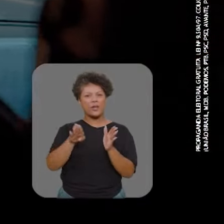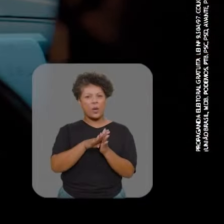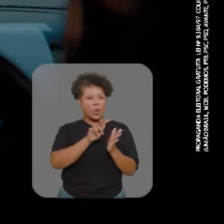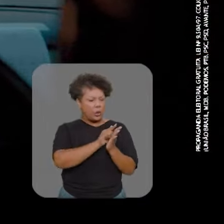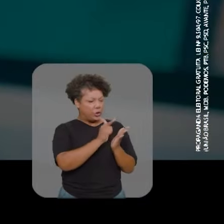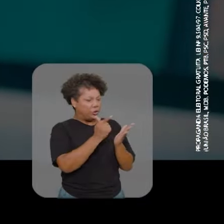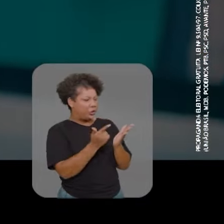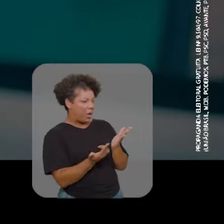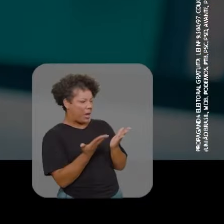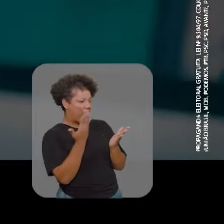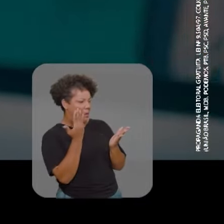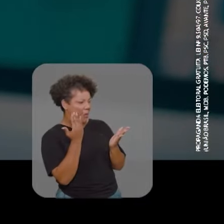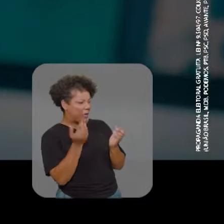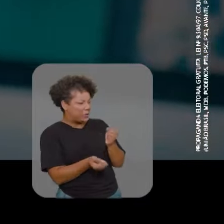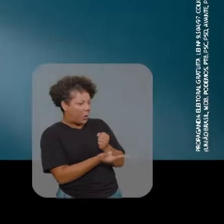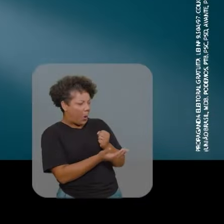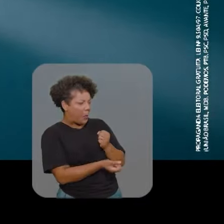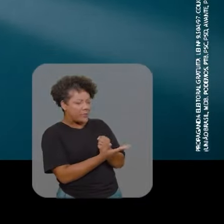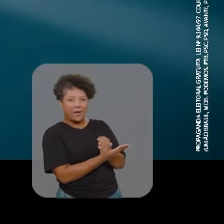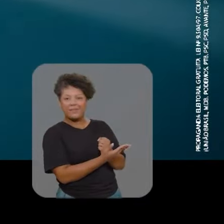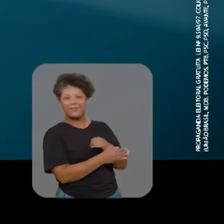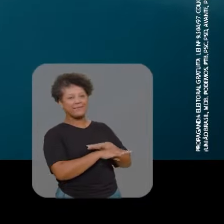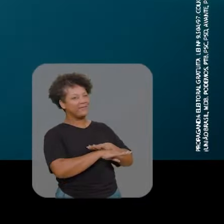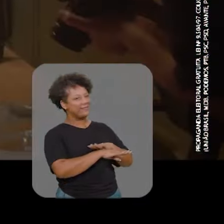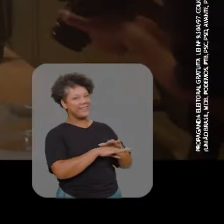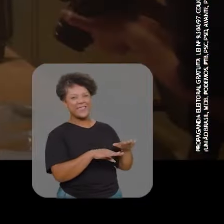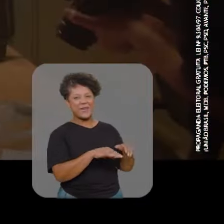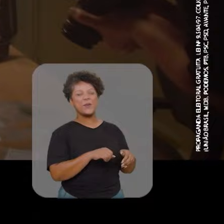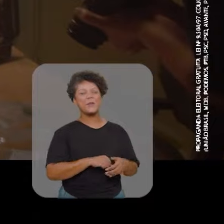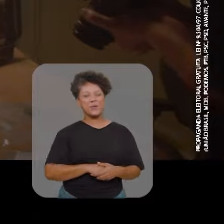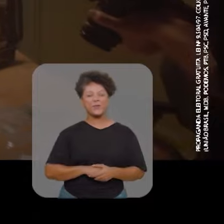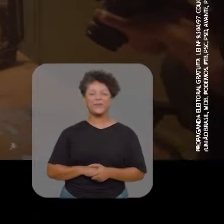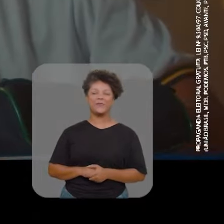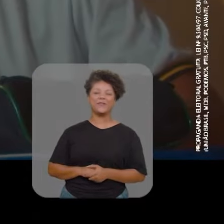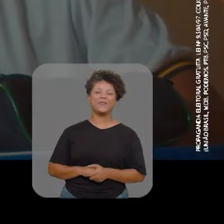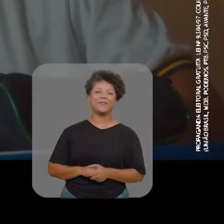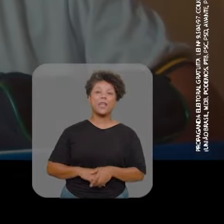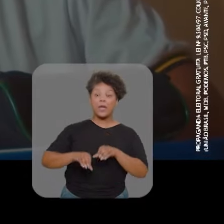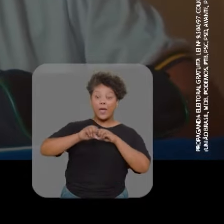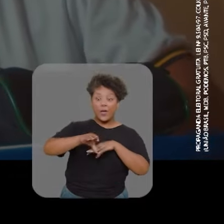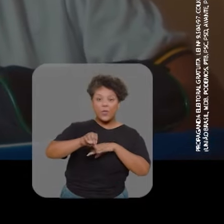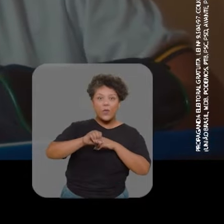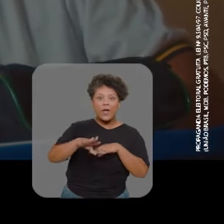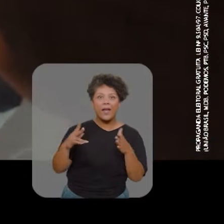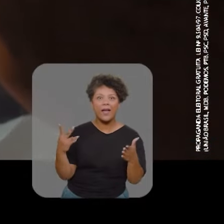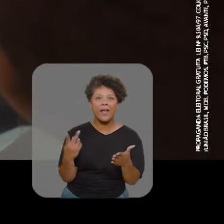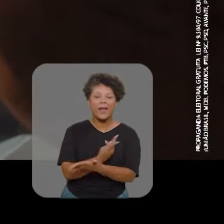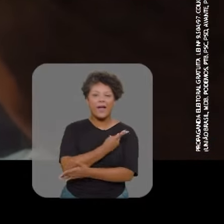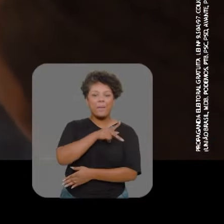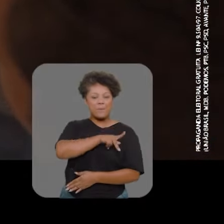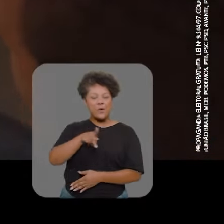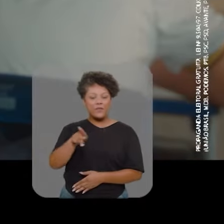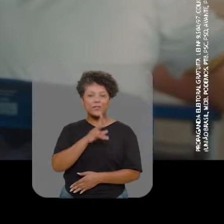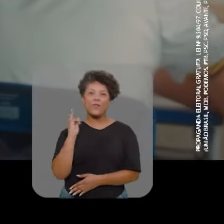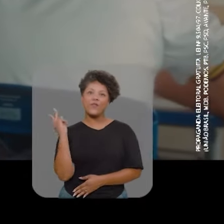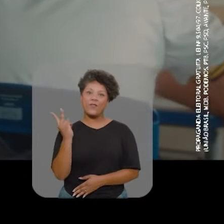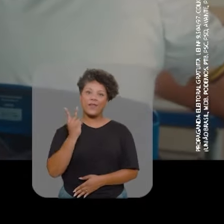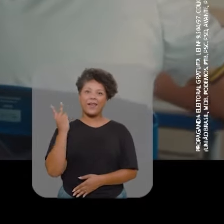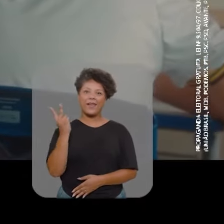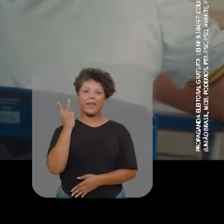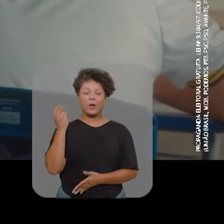e Goiás saiu das páginas policiais dos escândalos de corrupção. A educação chegou com professores